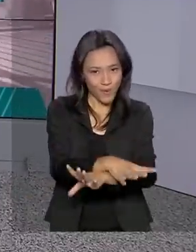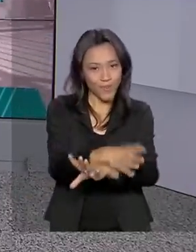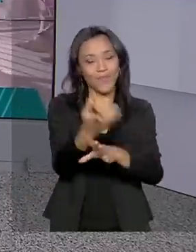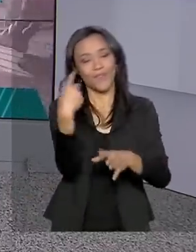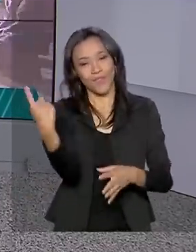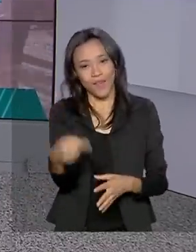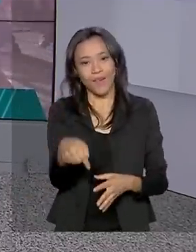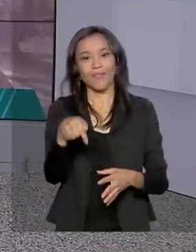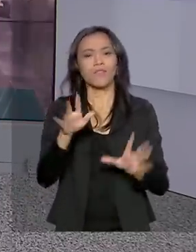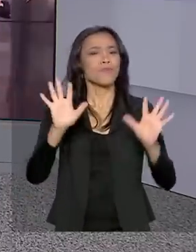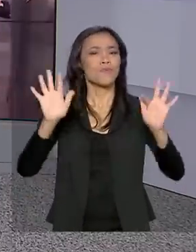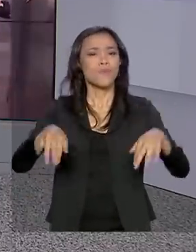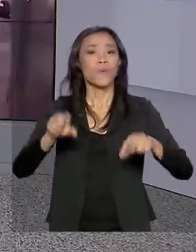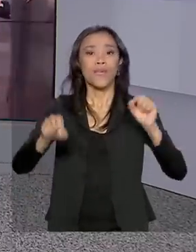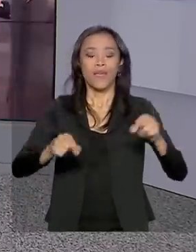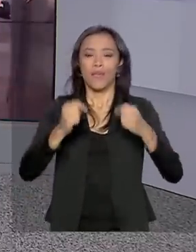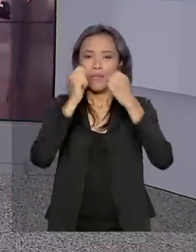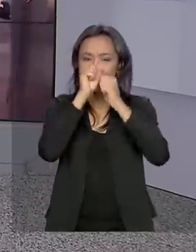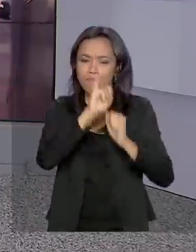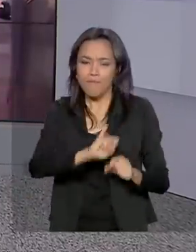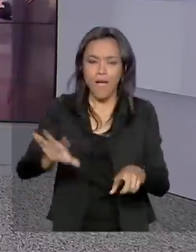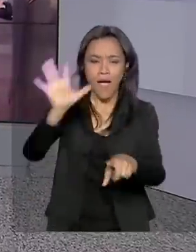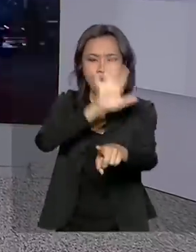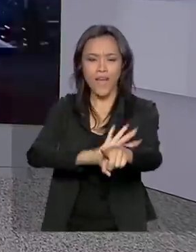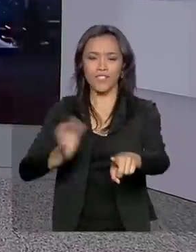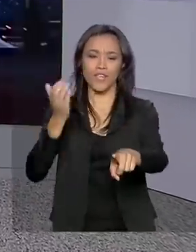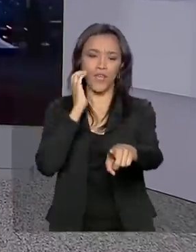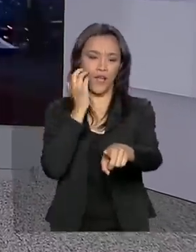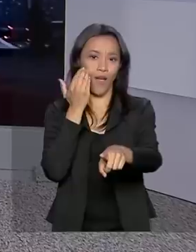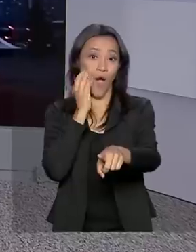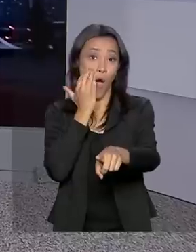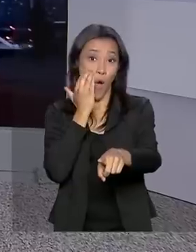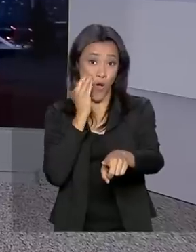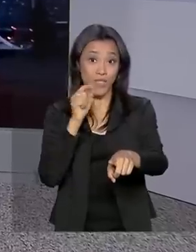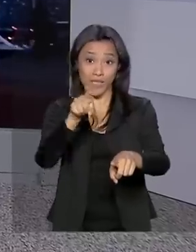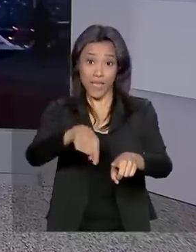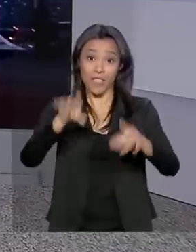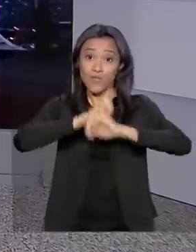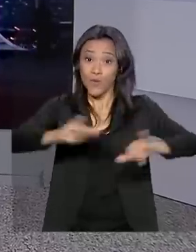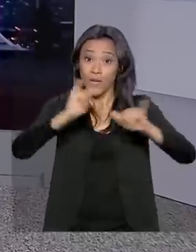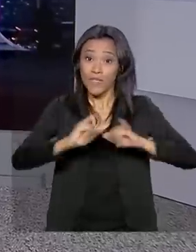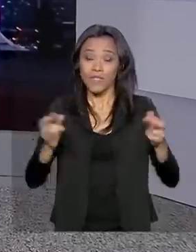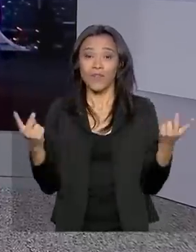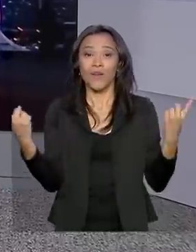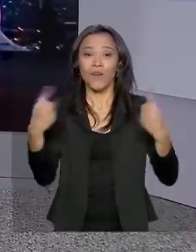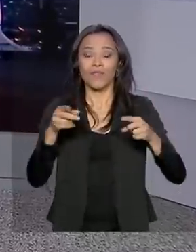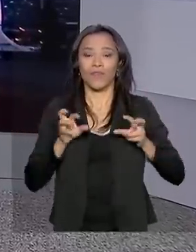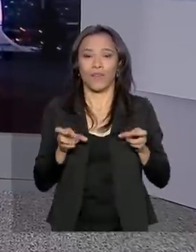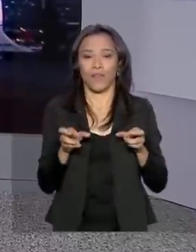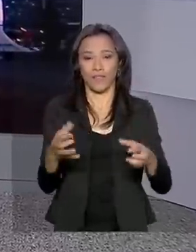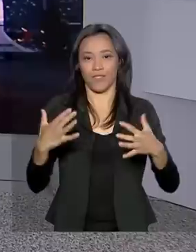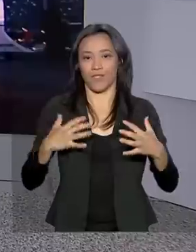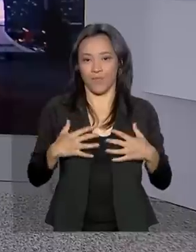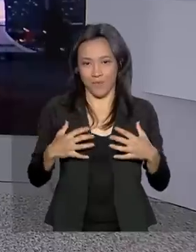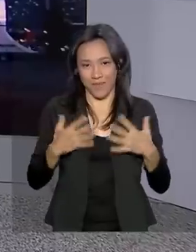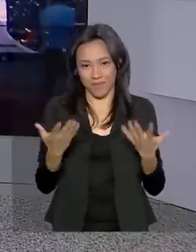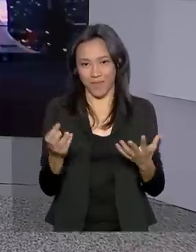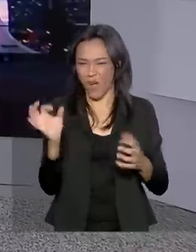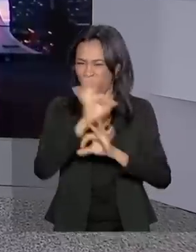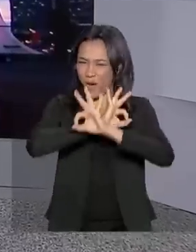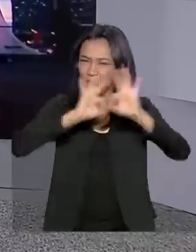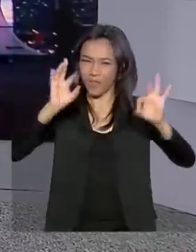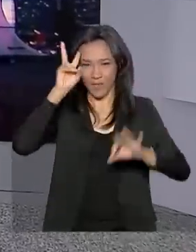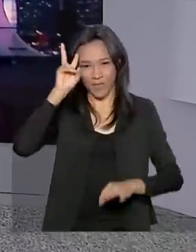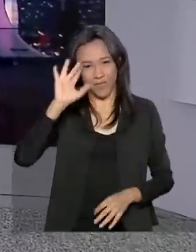gente encerra essa edição com imagens do Outubro Rosa em Brasília, que é a campanha de prevenção ao câncer de mama. Ótima segunda.